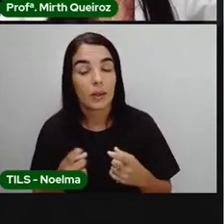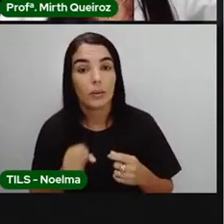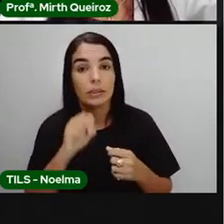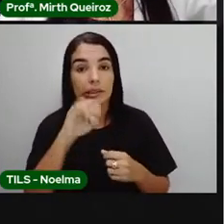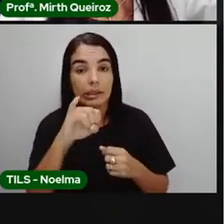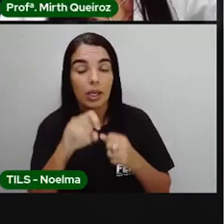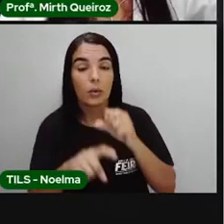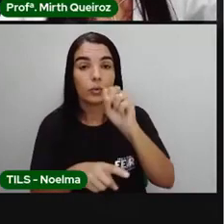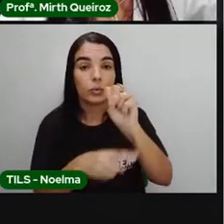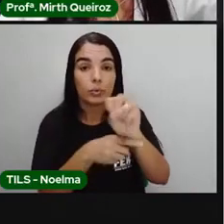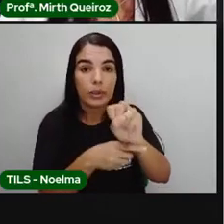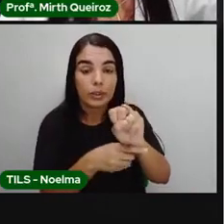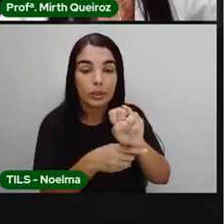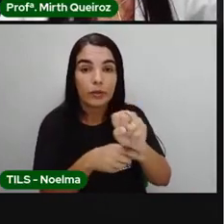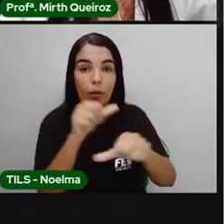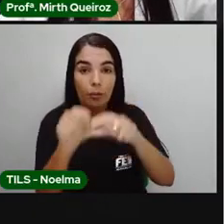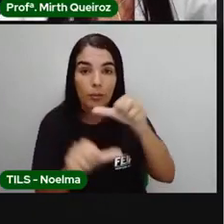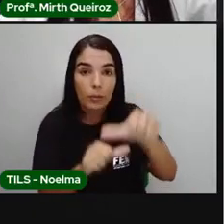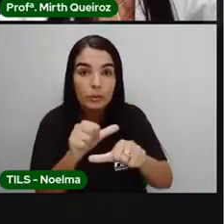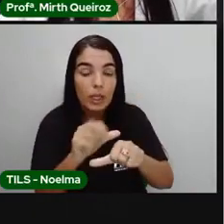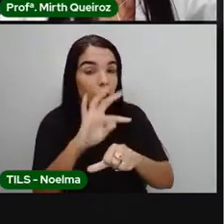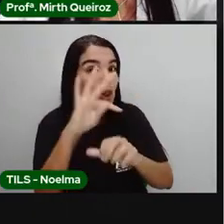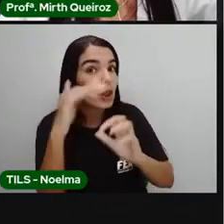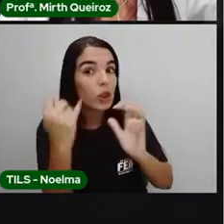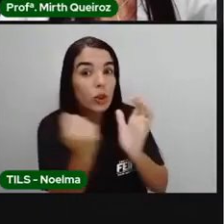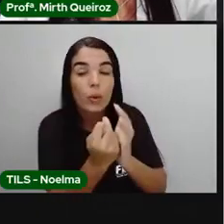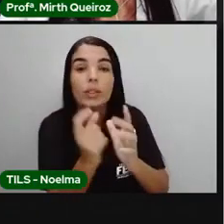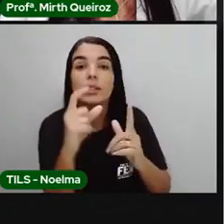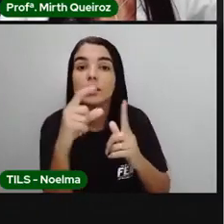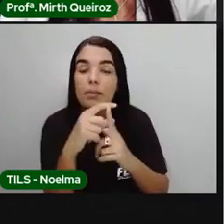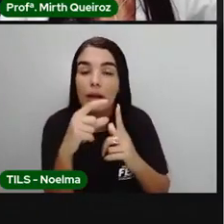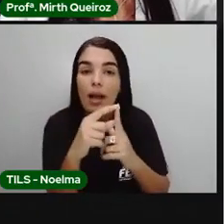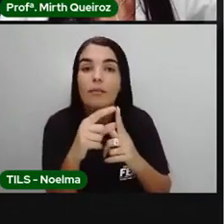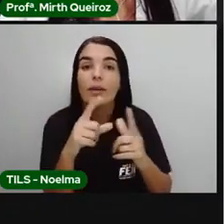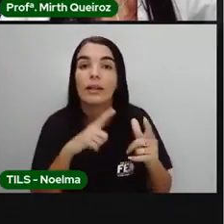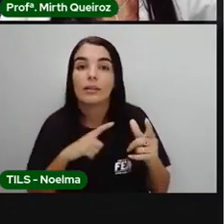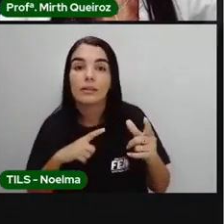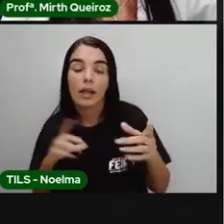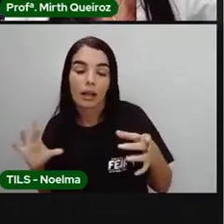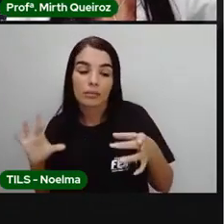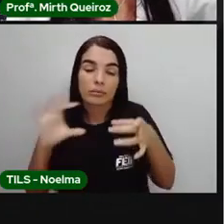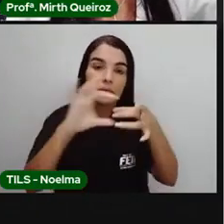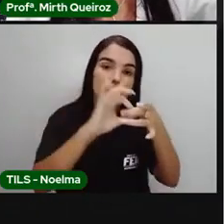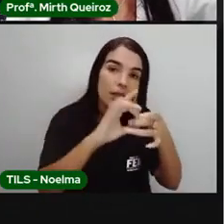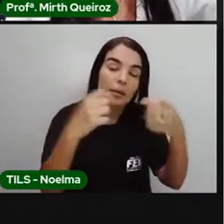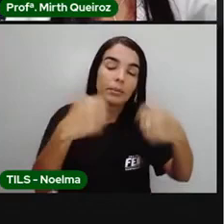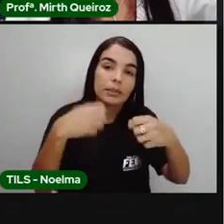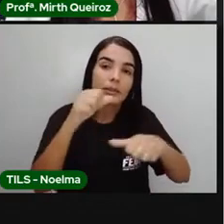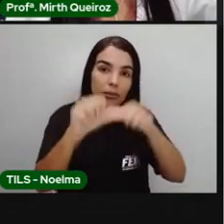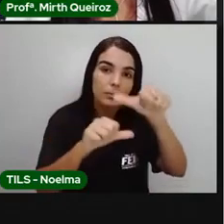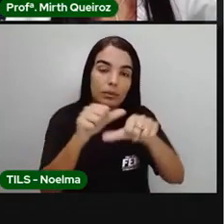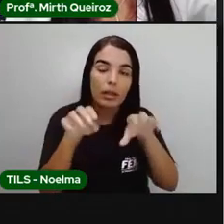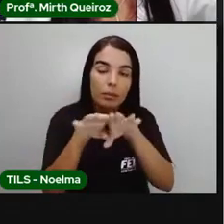substantivo muda, todas as palavras que têm relação com esse substantivo, também devem mudar.